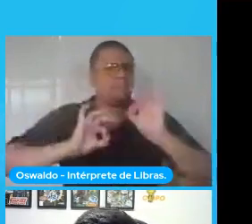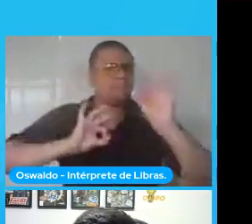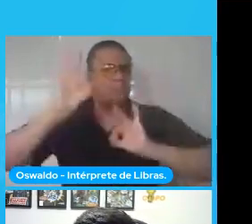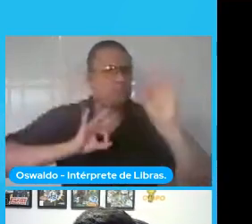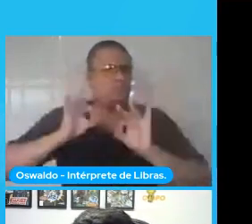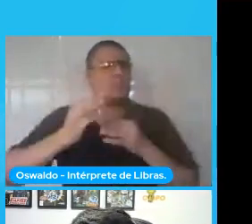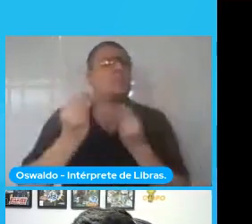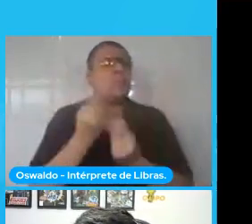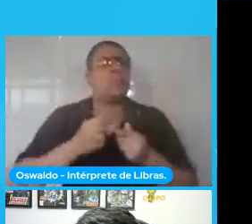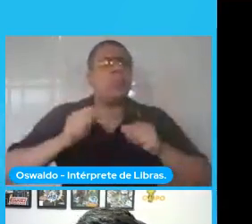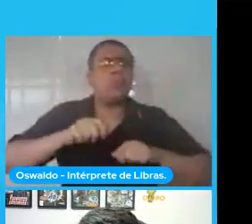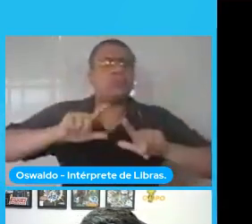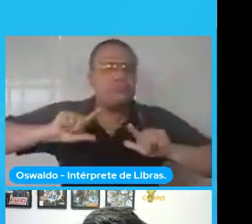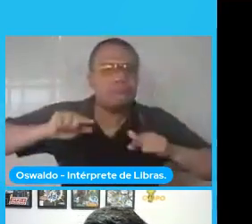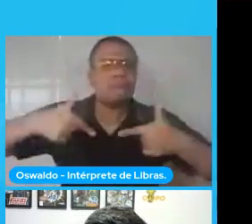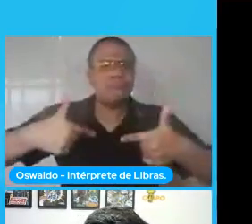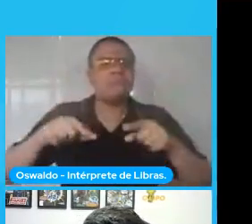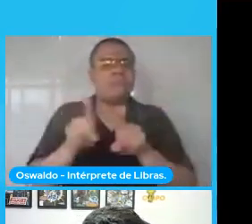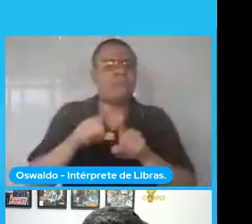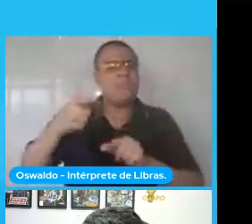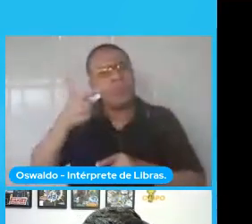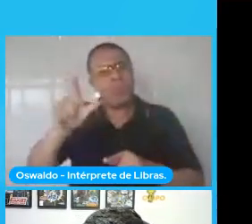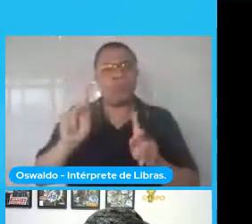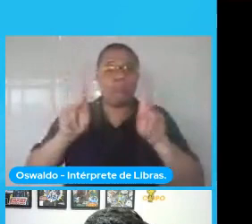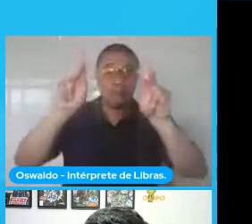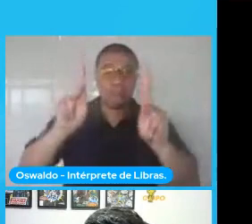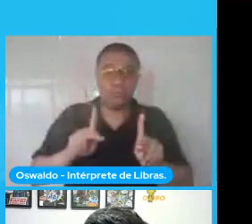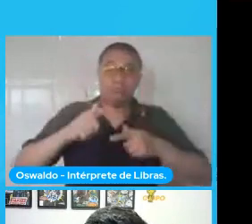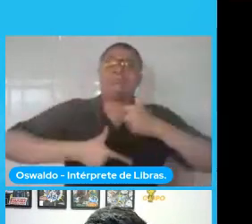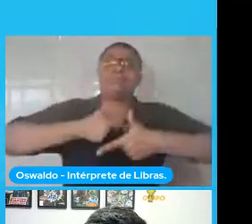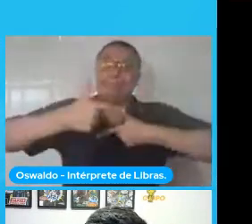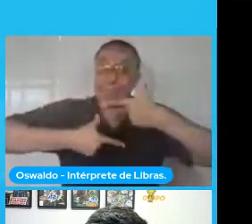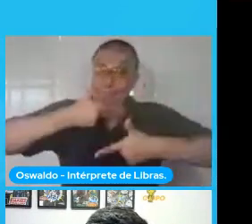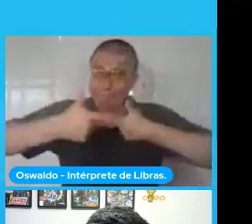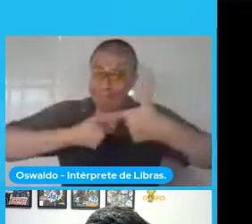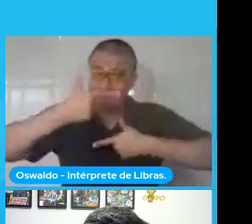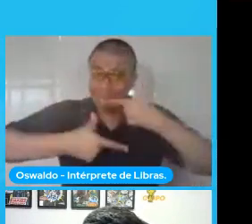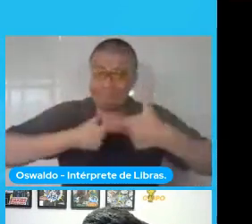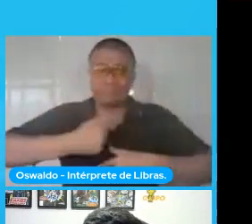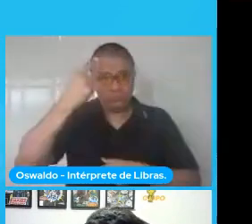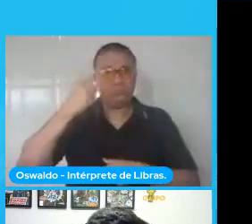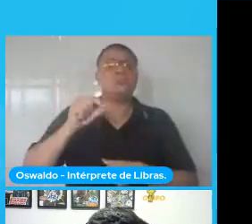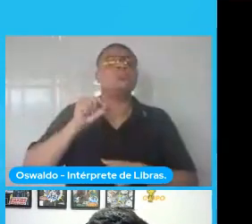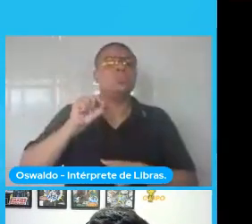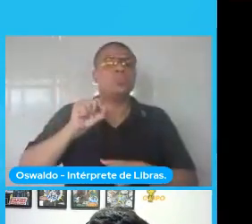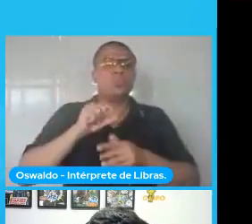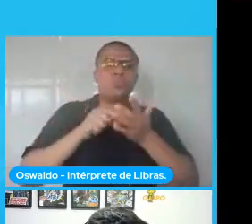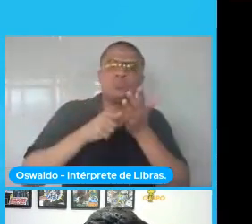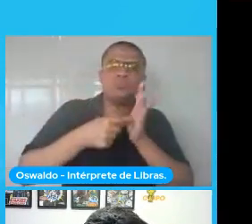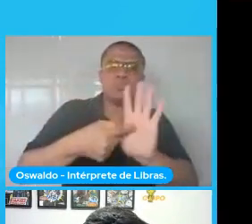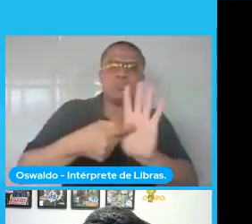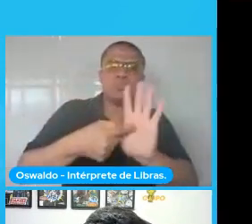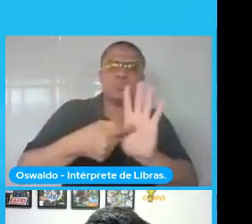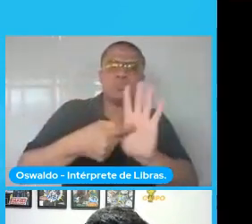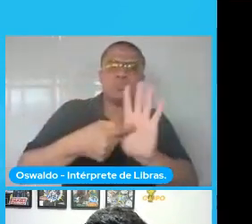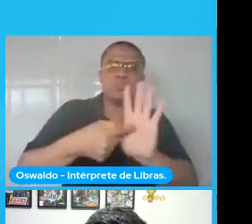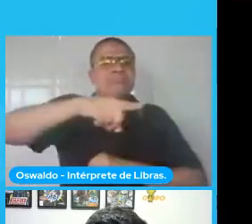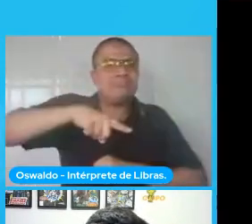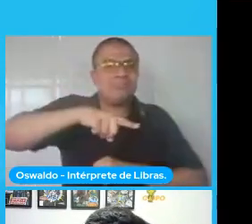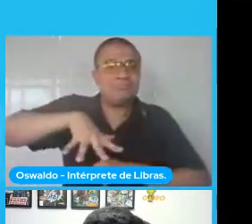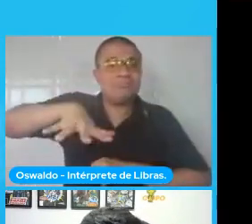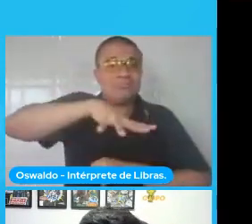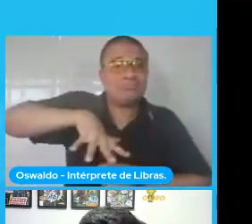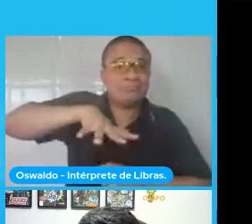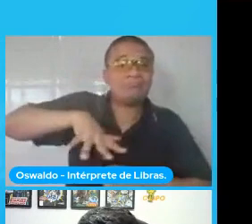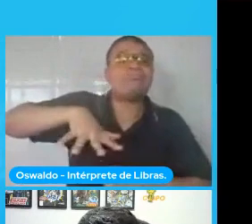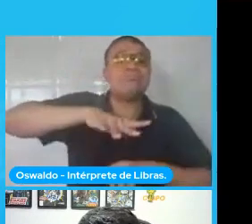chamar outras pessoas para atuarem, né, porque a ideia aqui é mostrar que, tipo, quanto mais visões diferentes eu tenho em cima do mesmo problema,